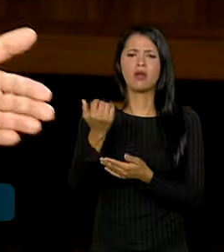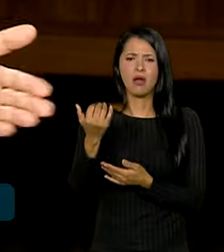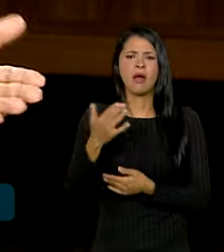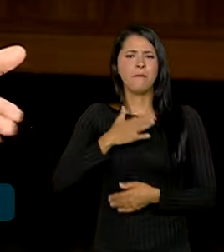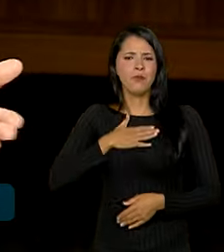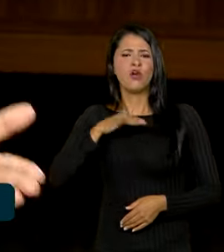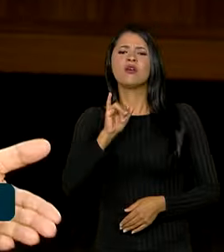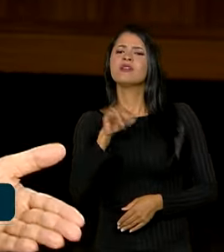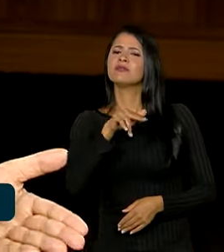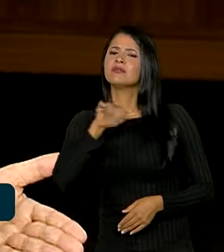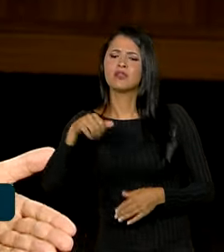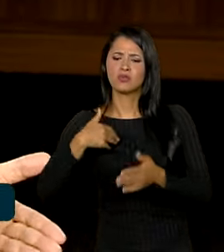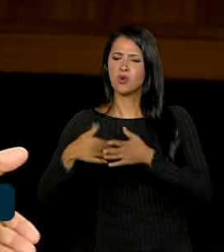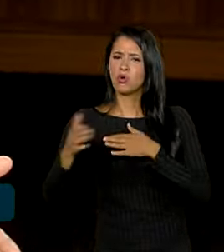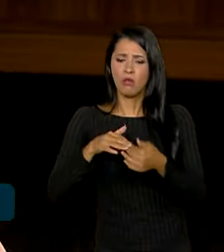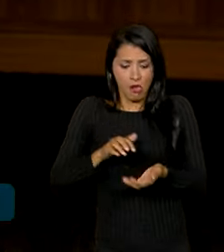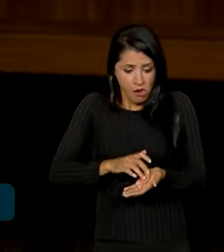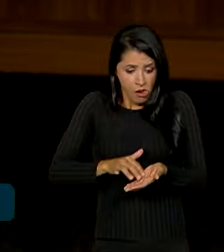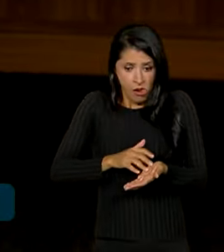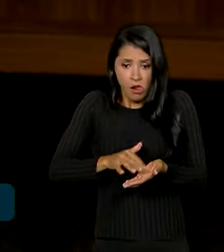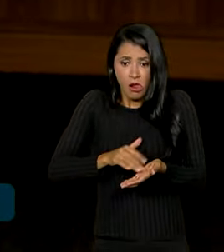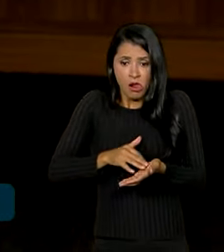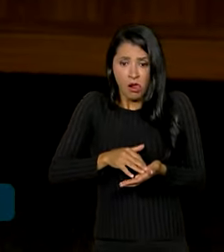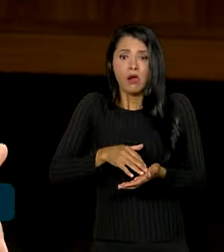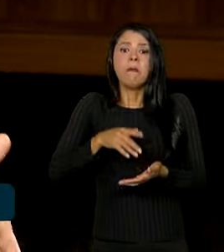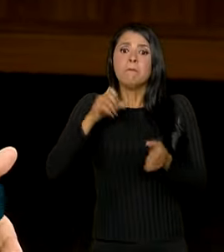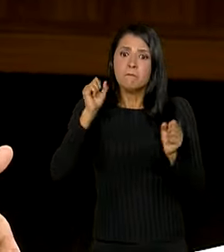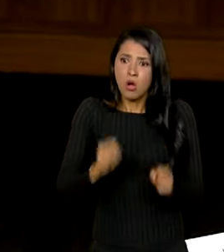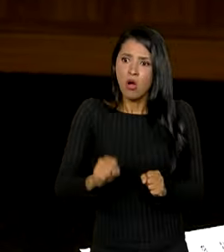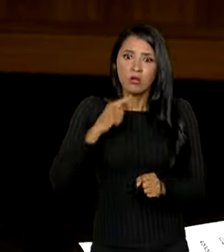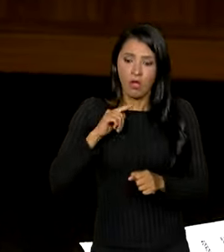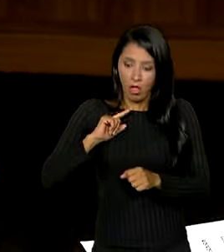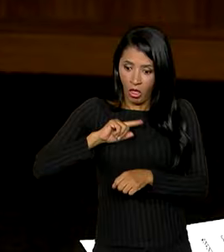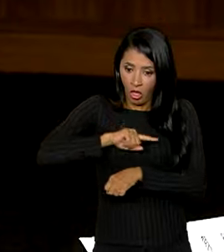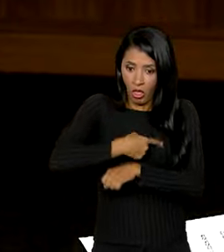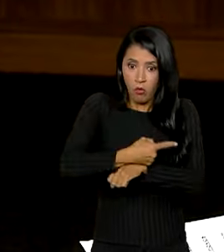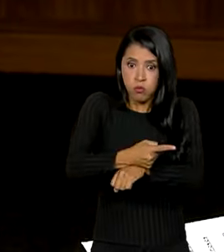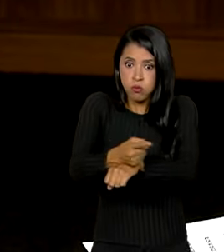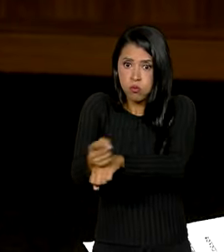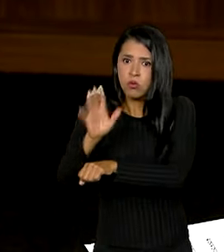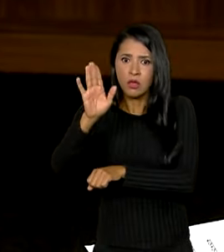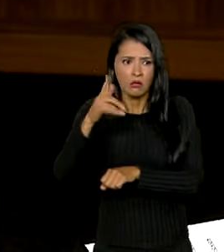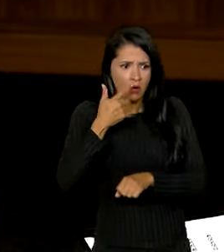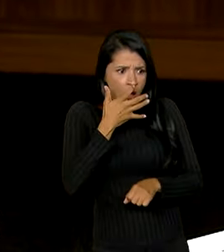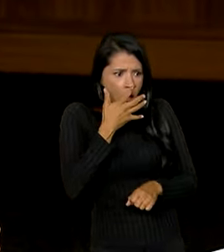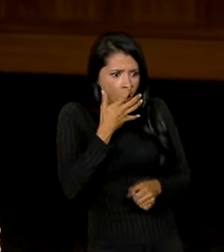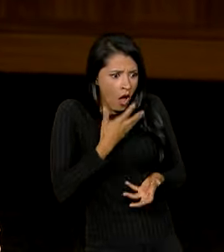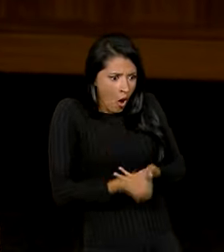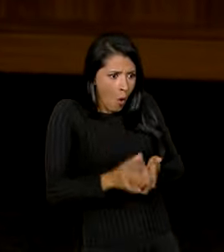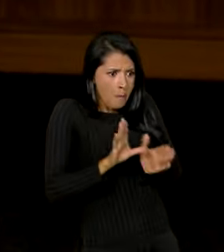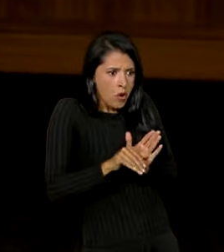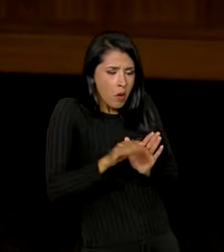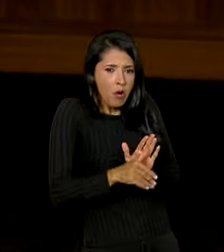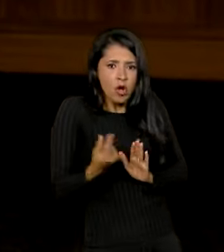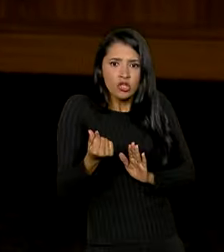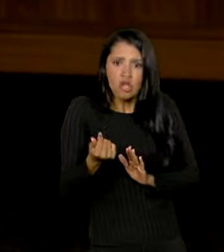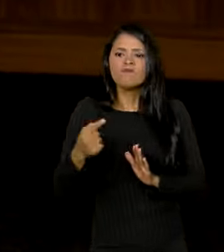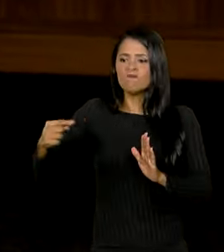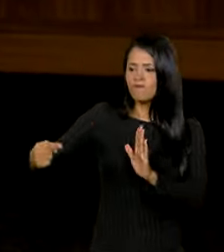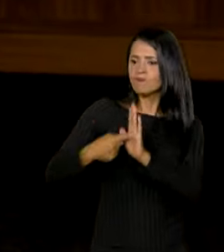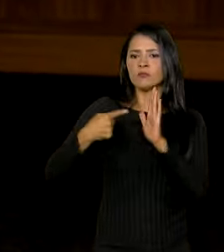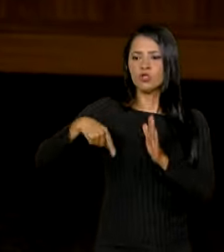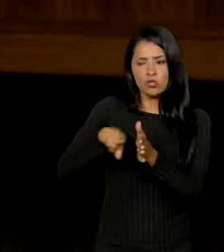celular e de qualquer lugar você acessar. Não deixe passar o tempo. Sentiu que estão tirando dinheiro teu? Denuncia para a gente